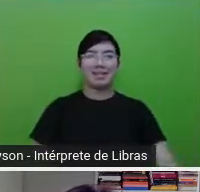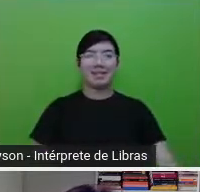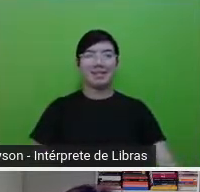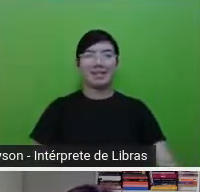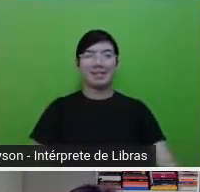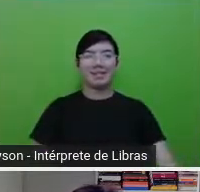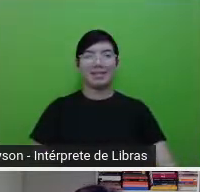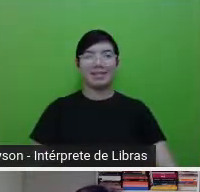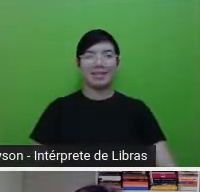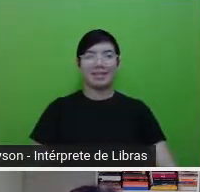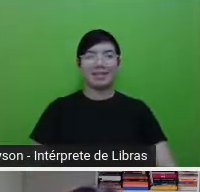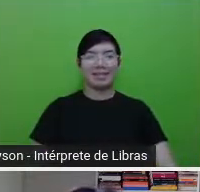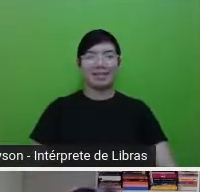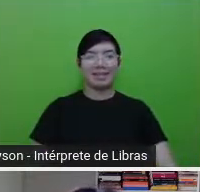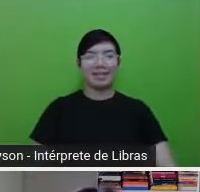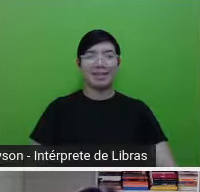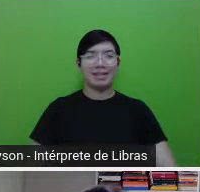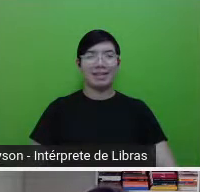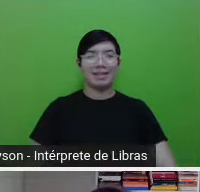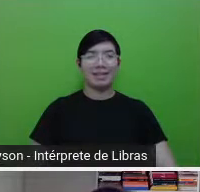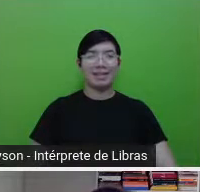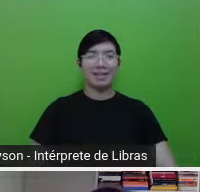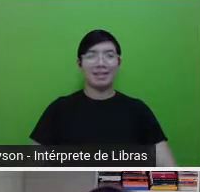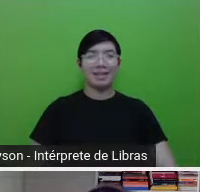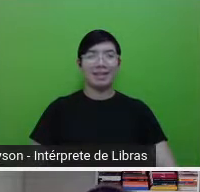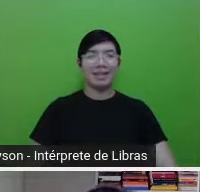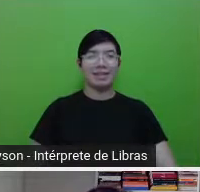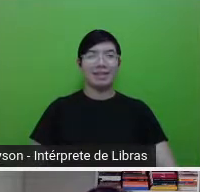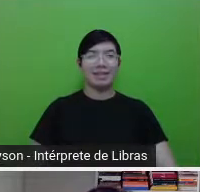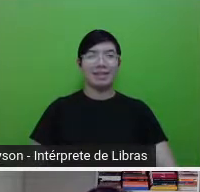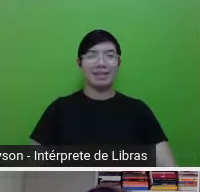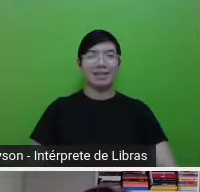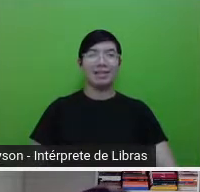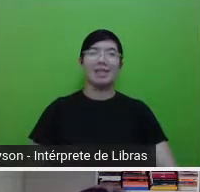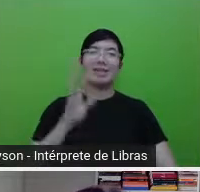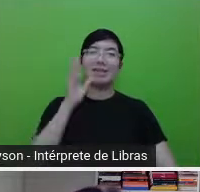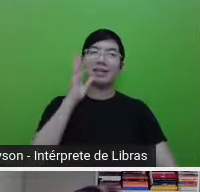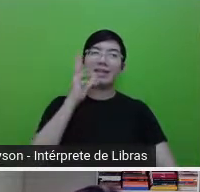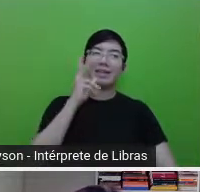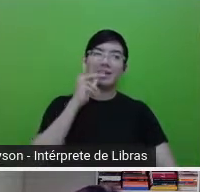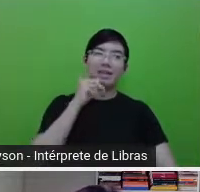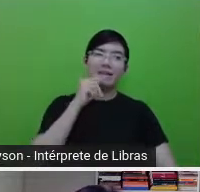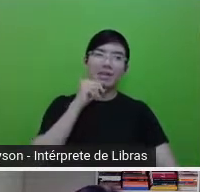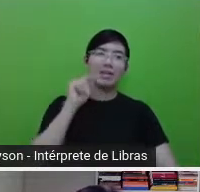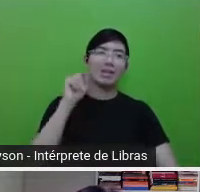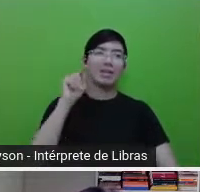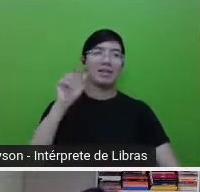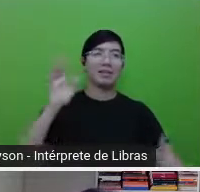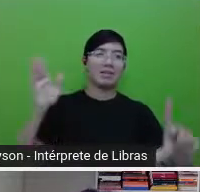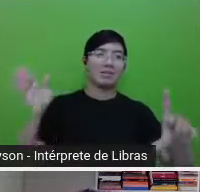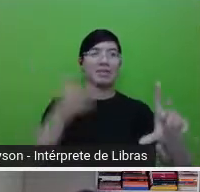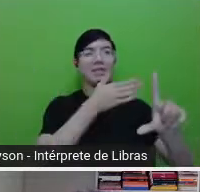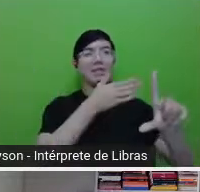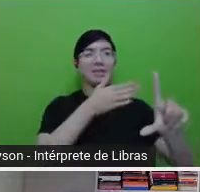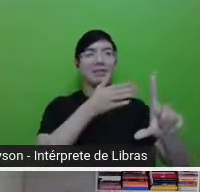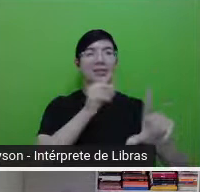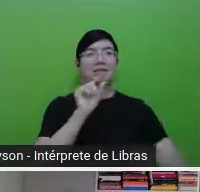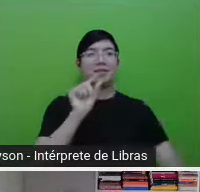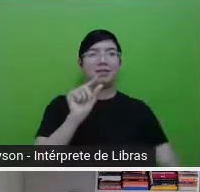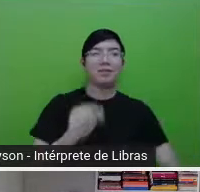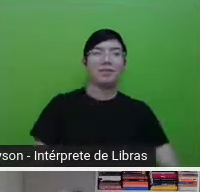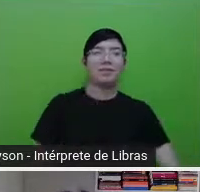Exatamente. Às o Vinícius passa e demora um pouquinho até... Aparecer para a gente, né? Pois é.